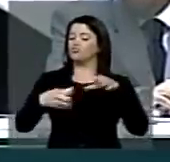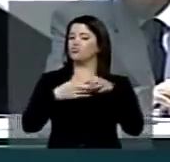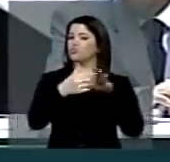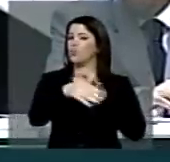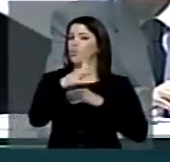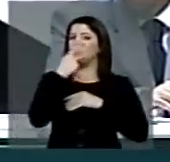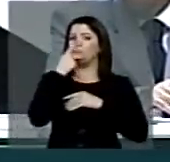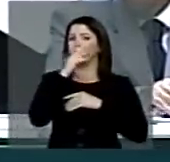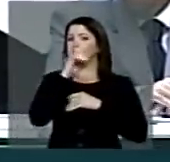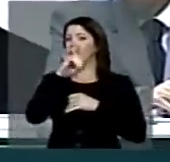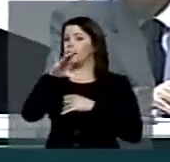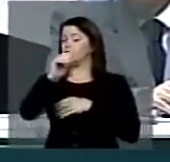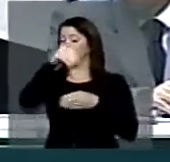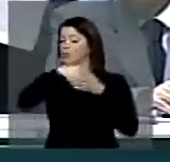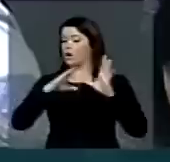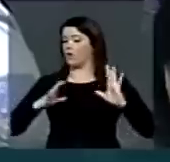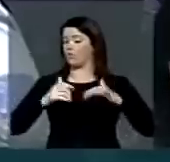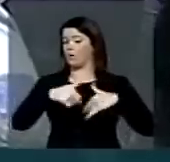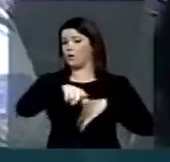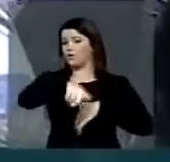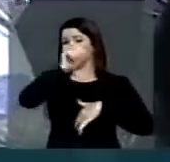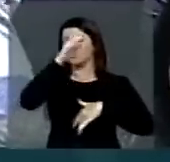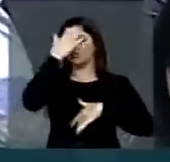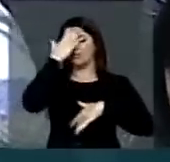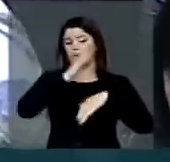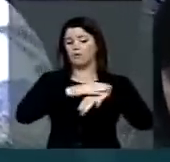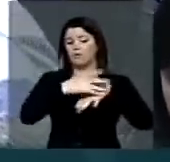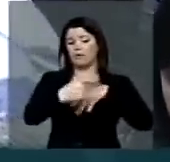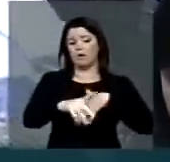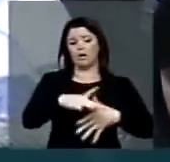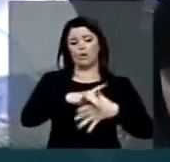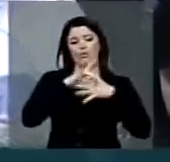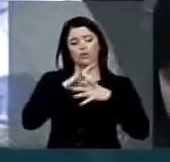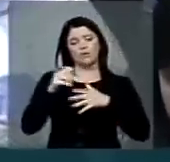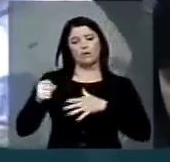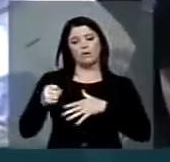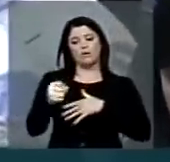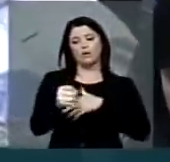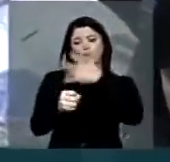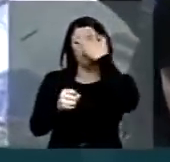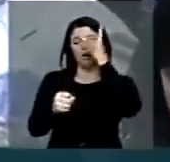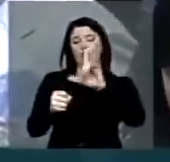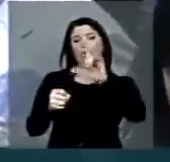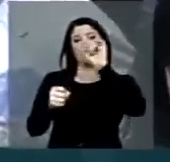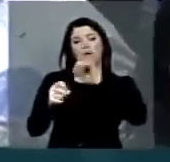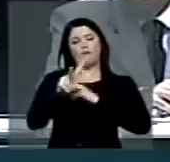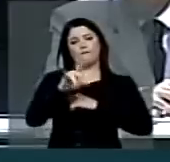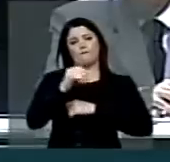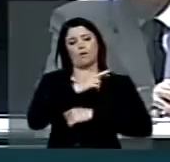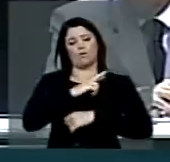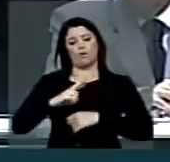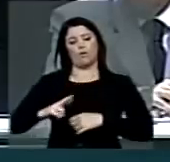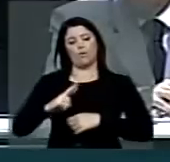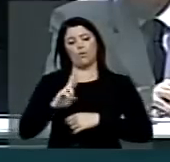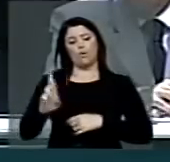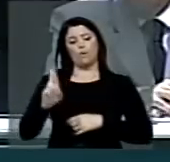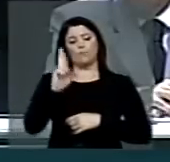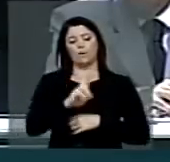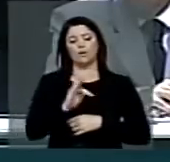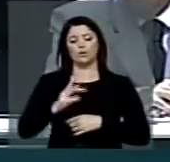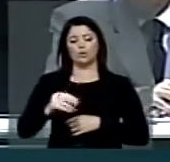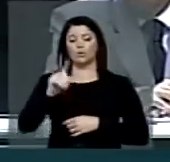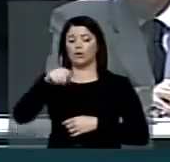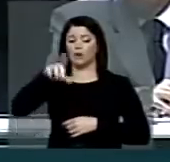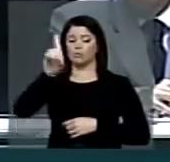a quem cabe aquela comissão, é um direito, portanto, líder indicar o parlamentar que vai representá-lo, e é um direito